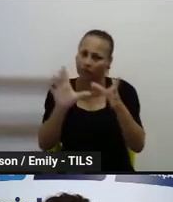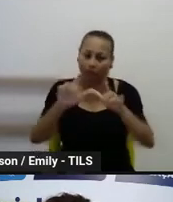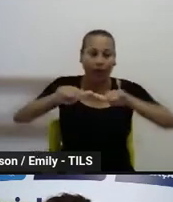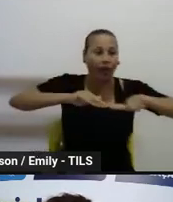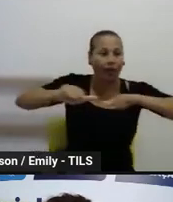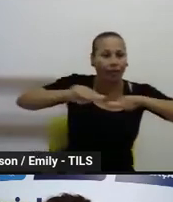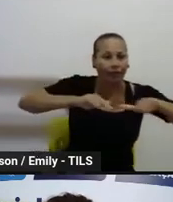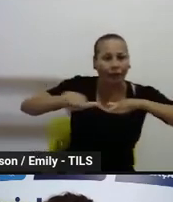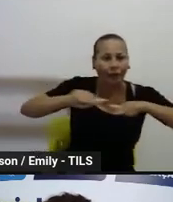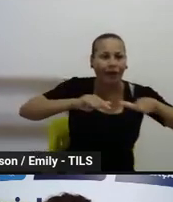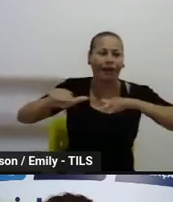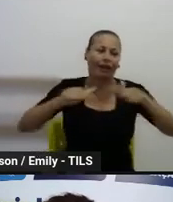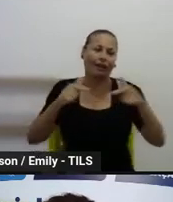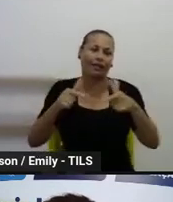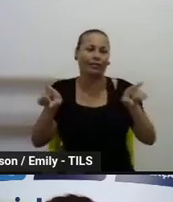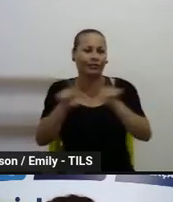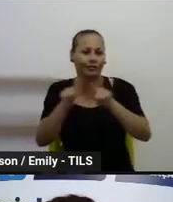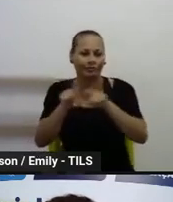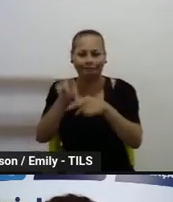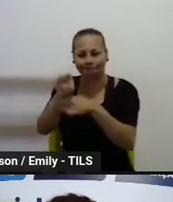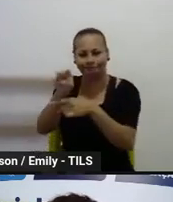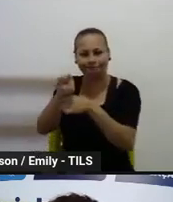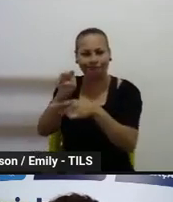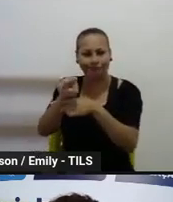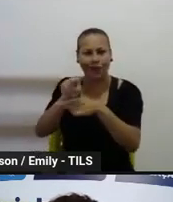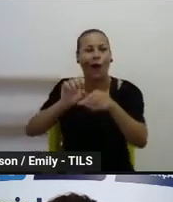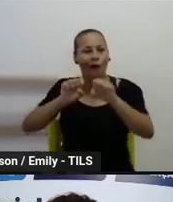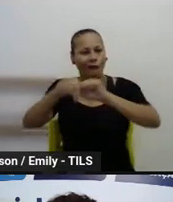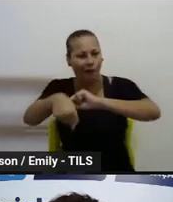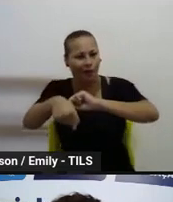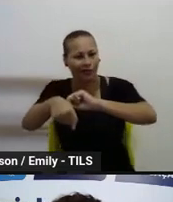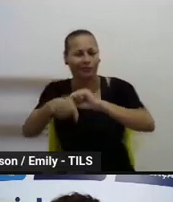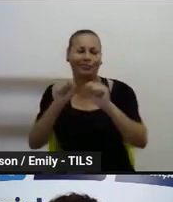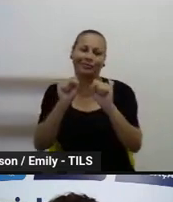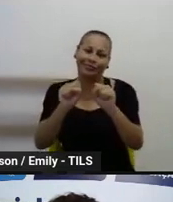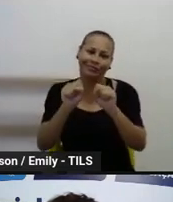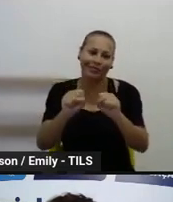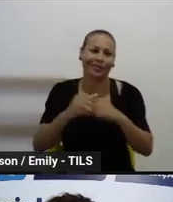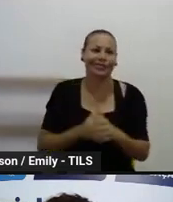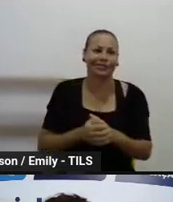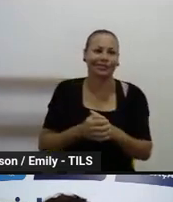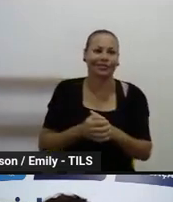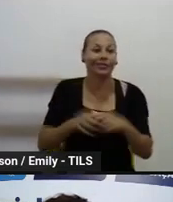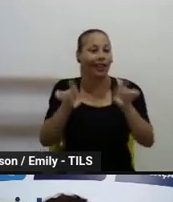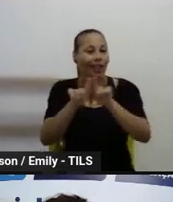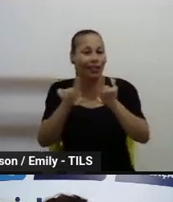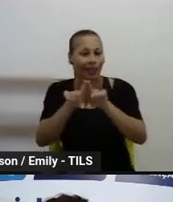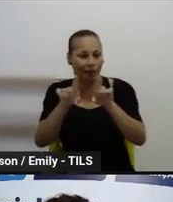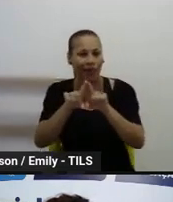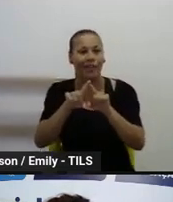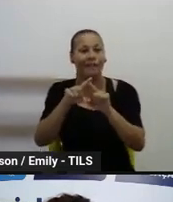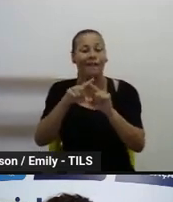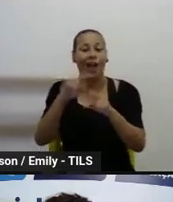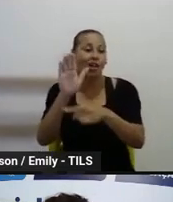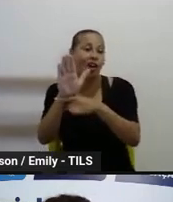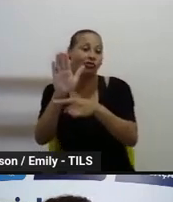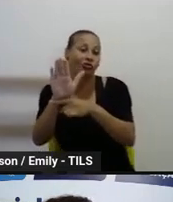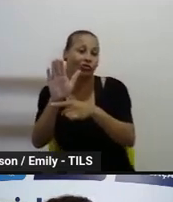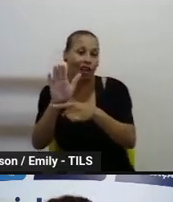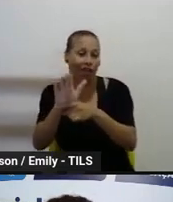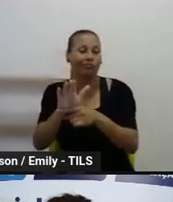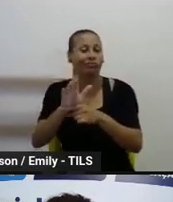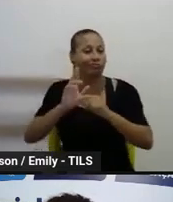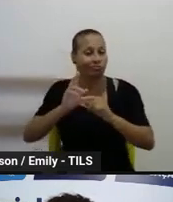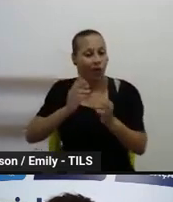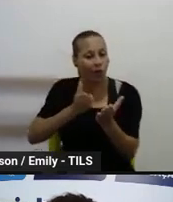articulador, como formador. E aí, esse edital, ele vai continuar